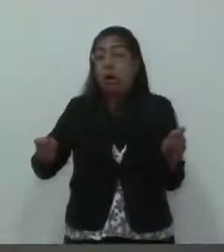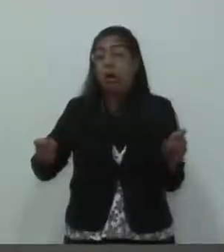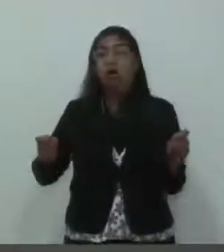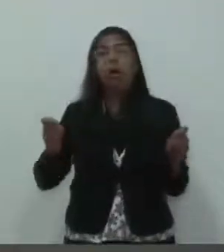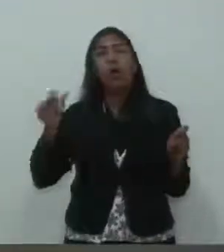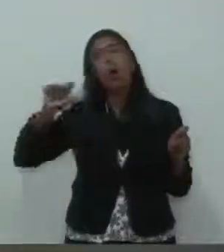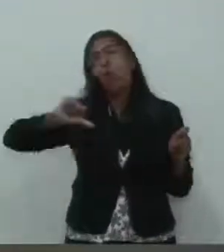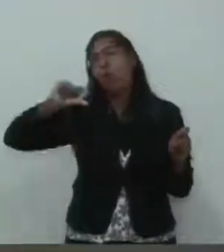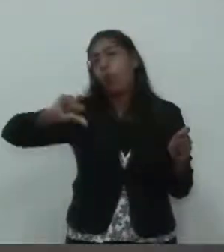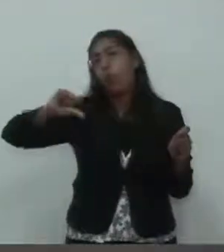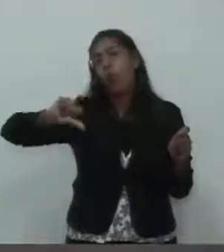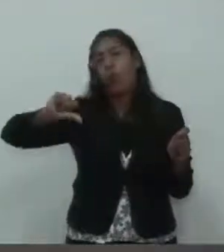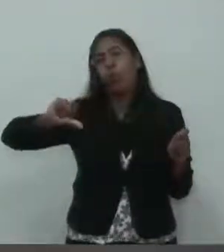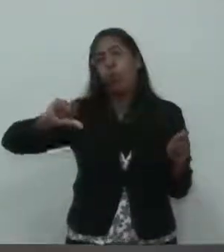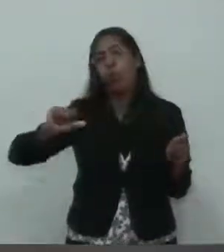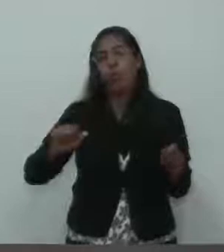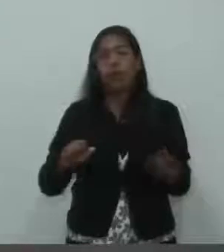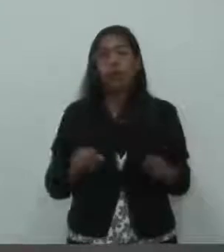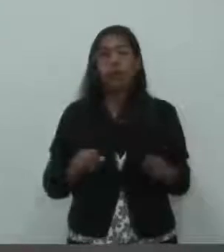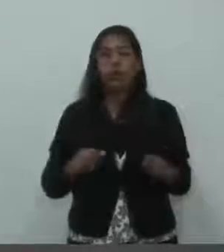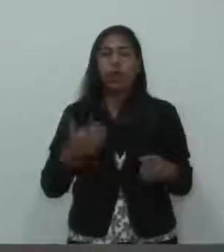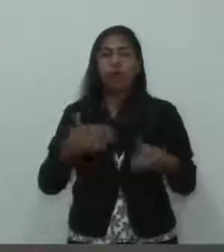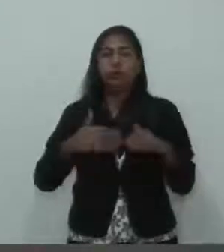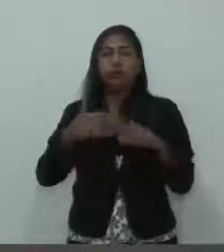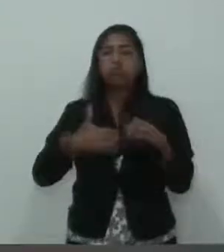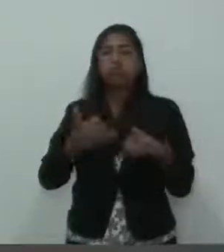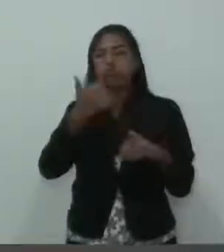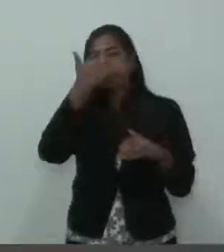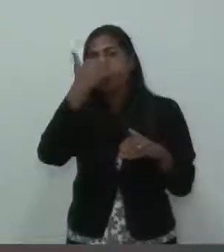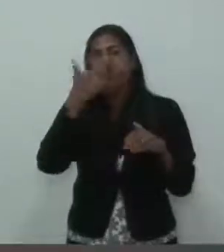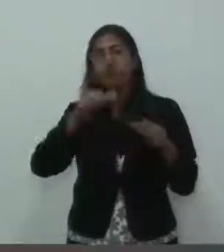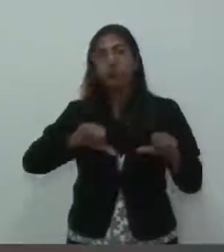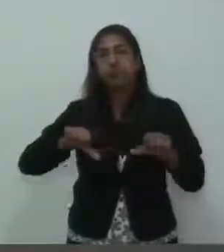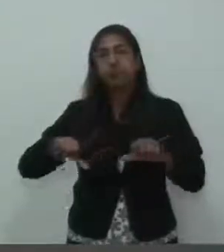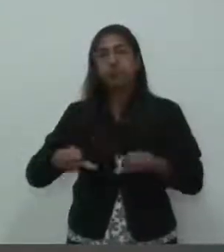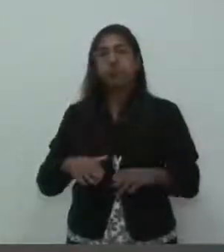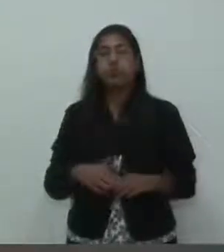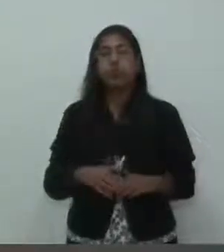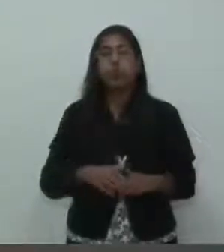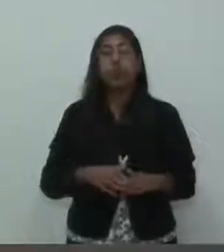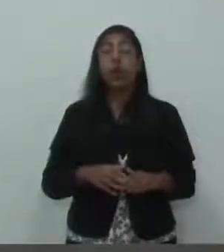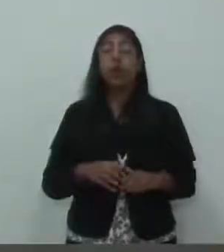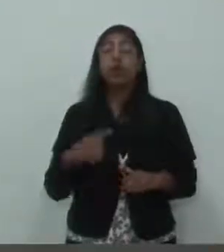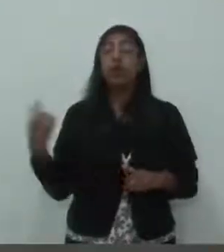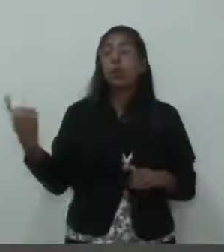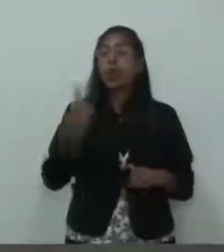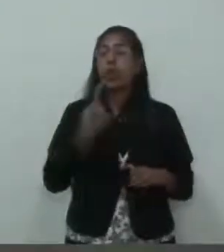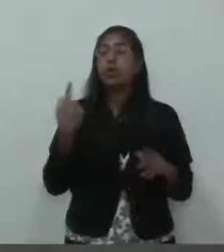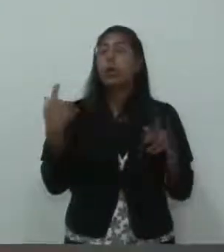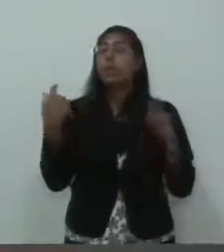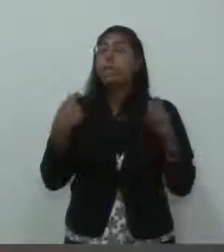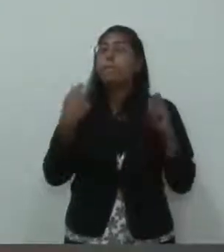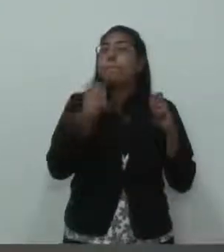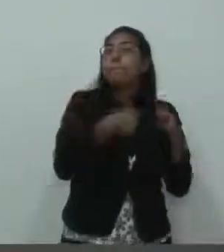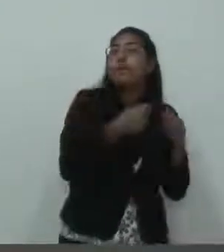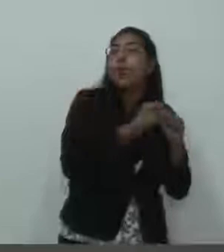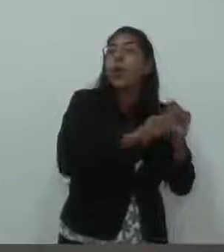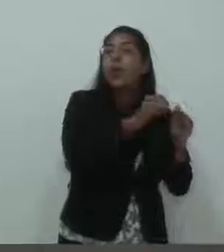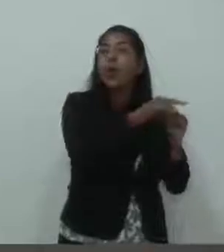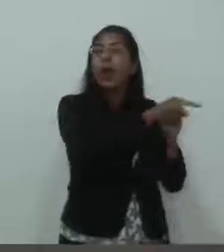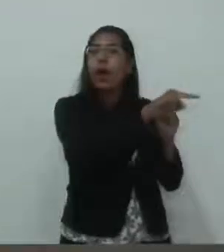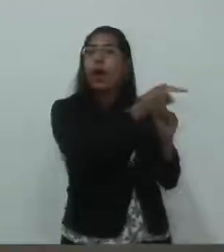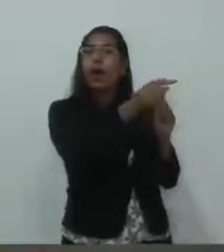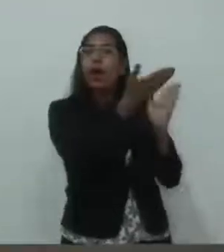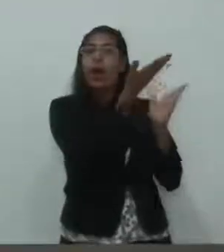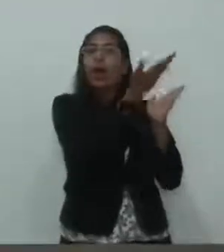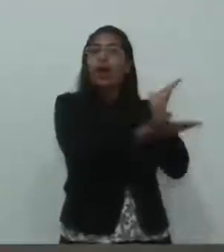Já disse isso e volto a dizer sempre. Nós temos que sempre buscar o equilíbrio, e voltando a falar agora